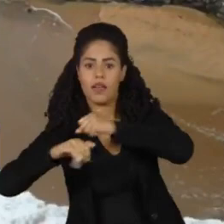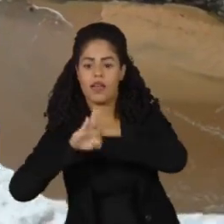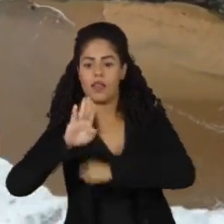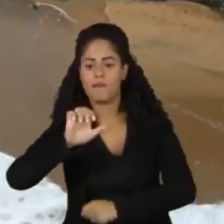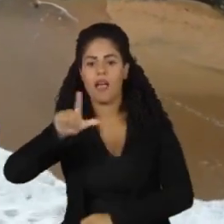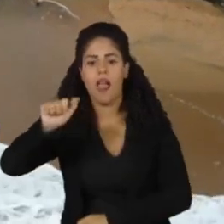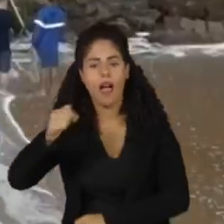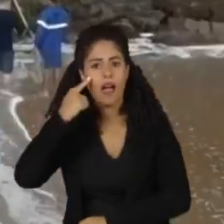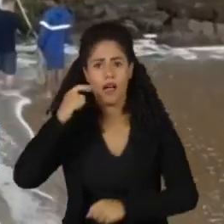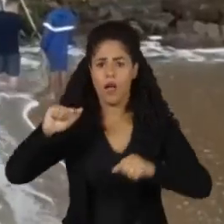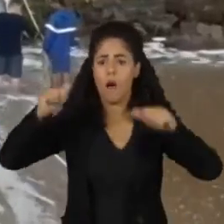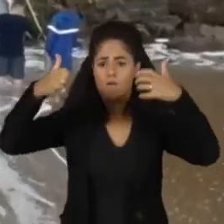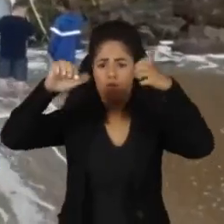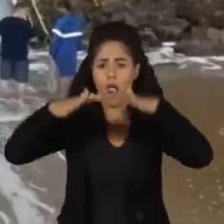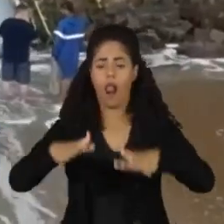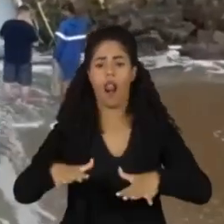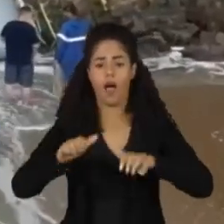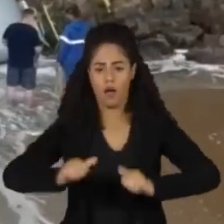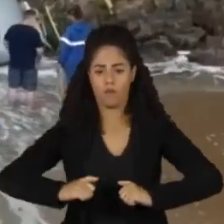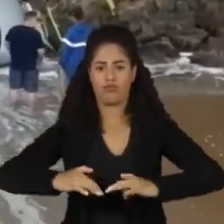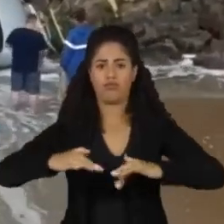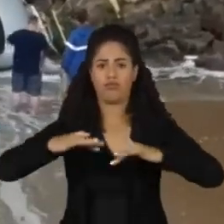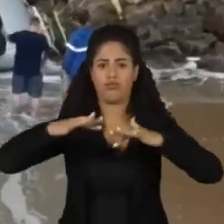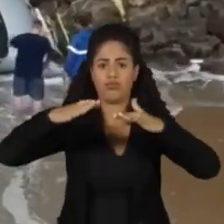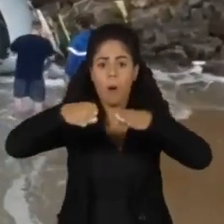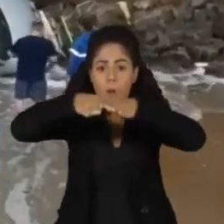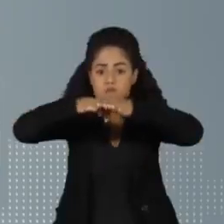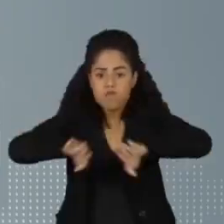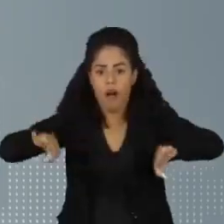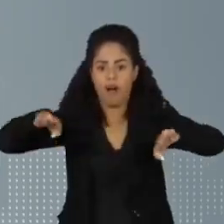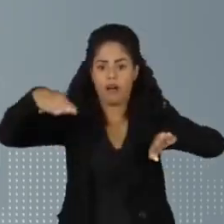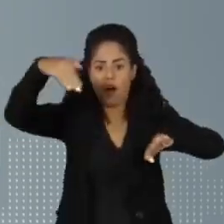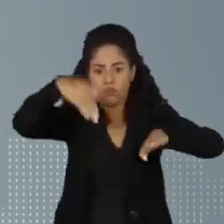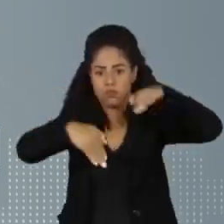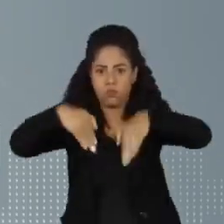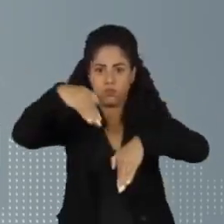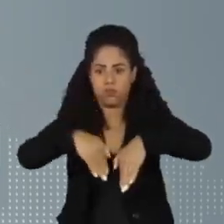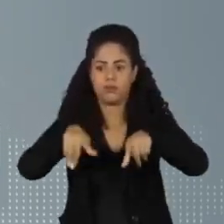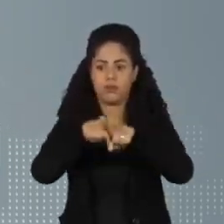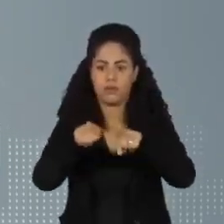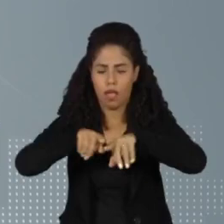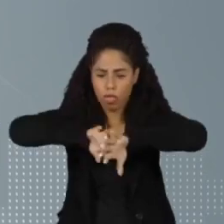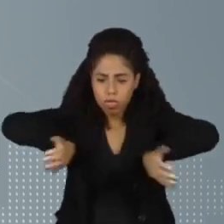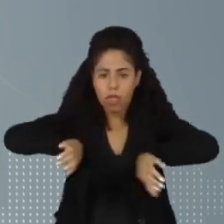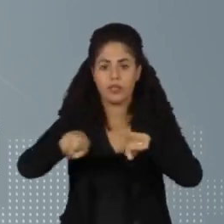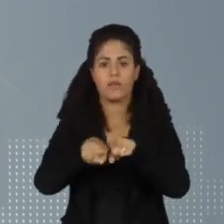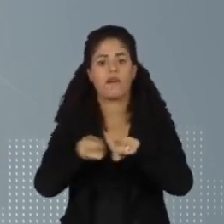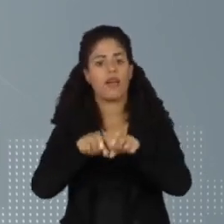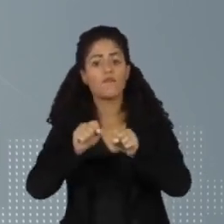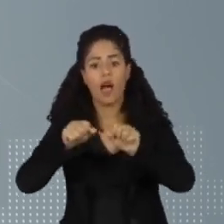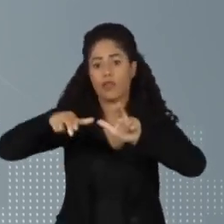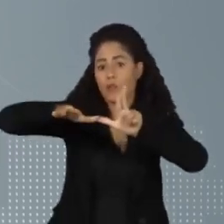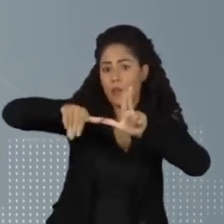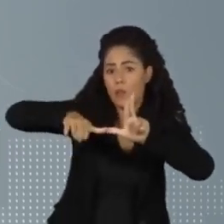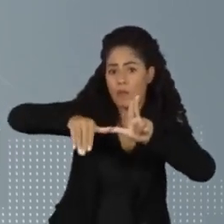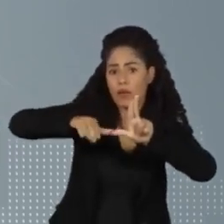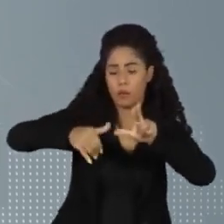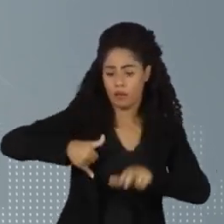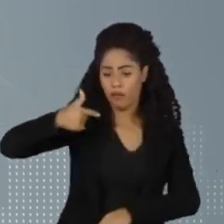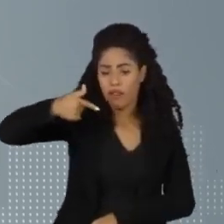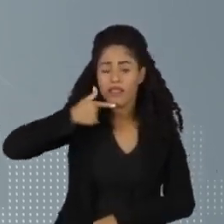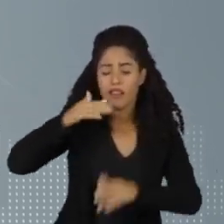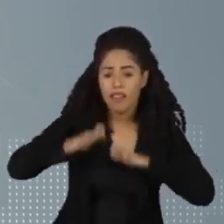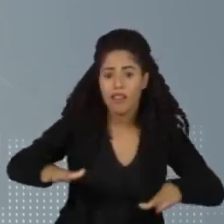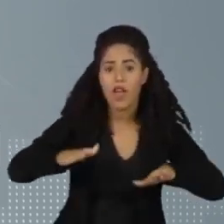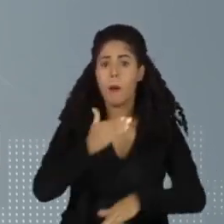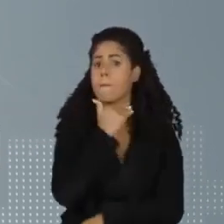chuva derrubou parte da orla e o buraco engoliu carros. Em Ubatuba, uma criança de 7 anos